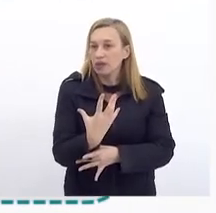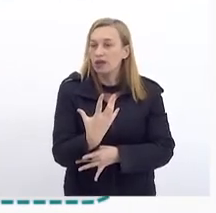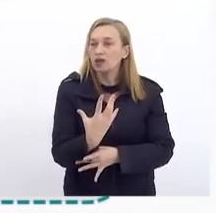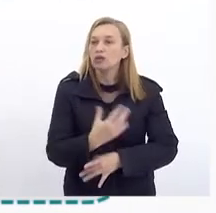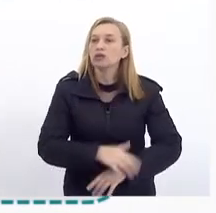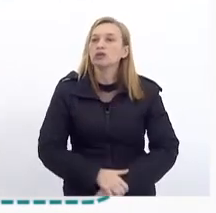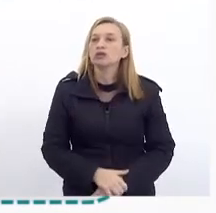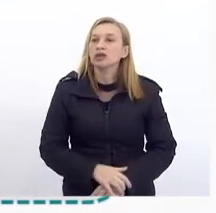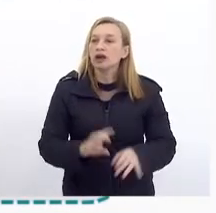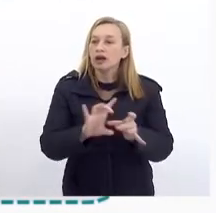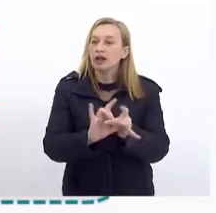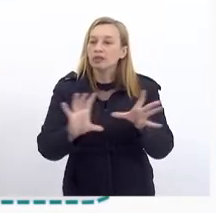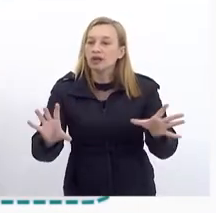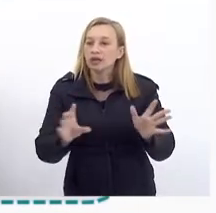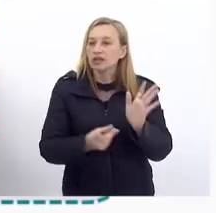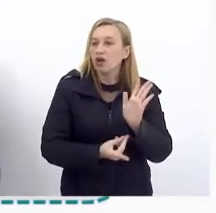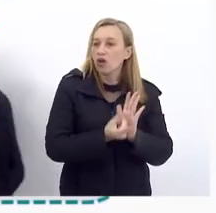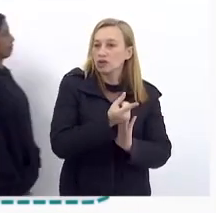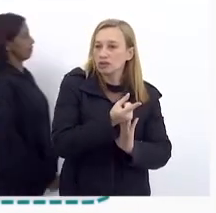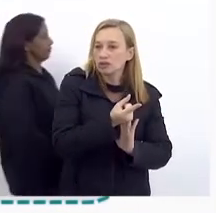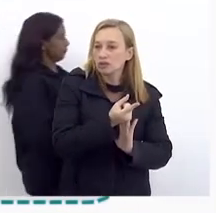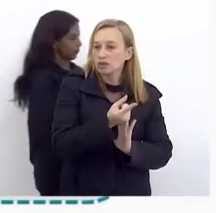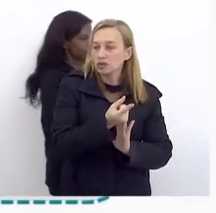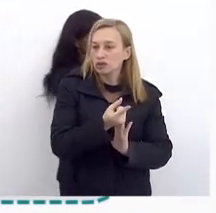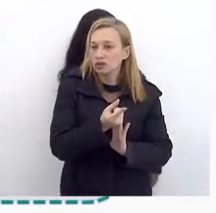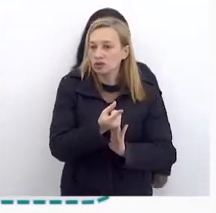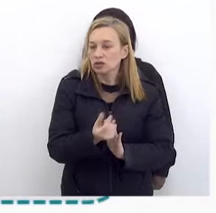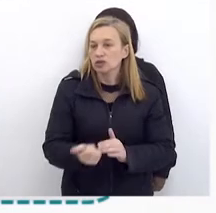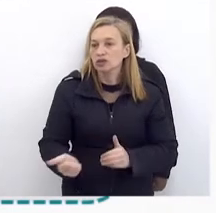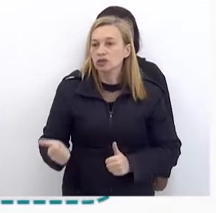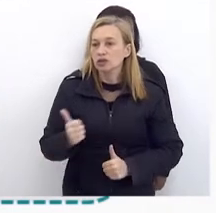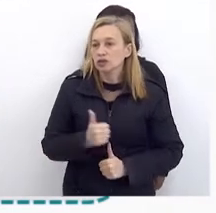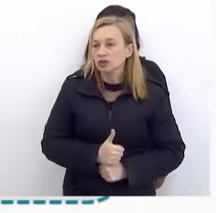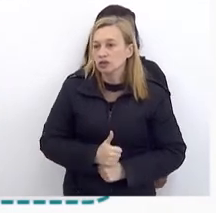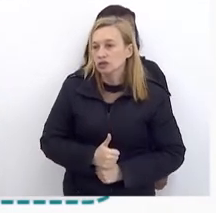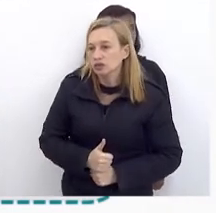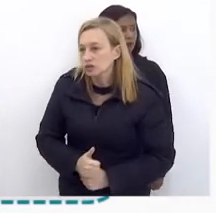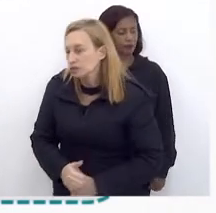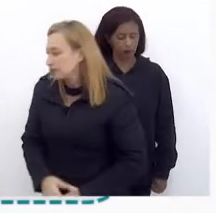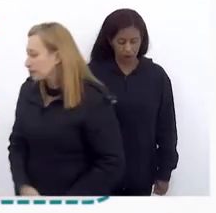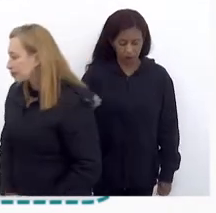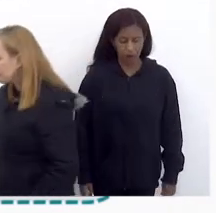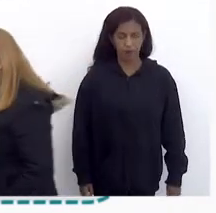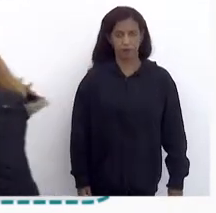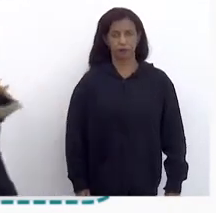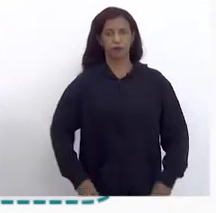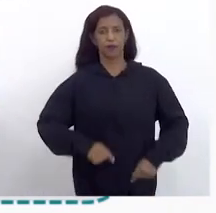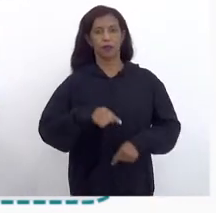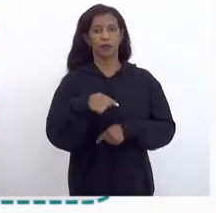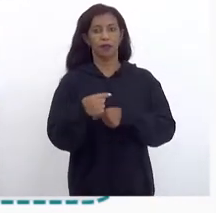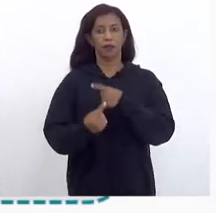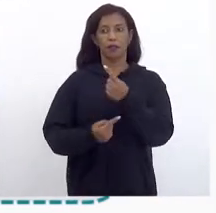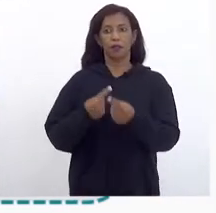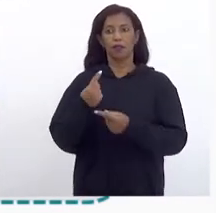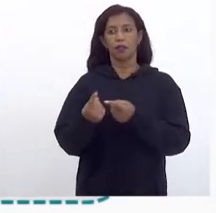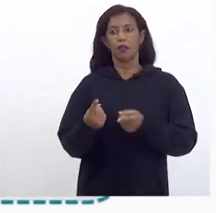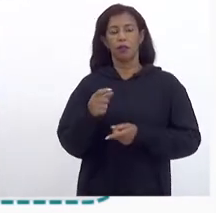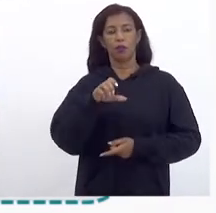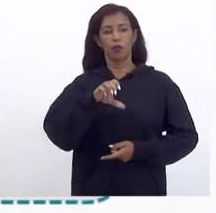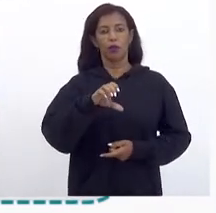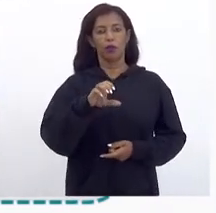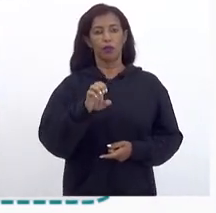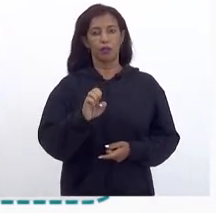A liberação orçamentária Passar pelos ciclos de aquisição e contratação E depois a contraprestação no Ciaf